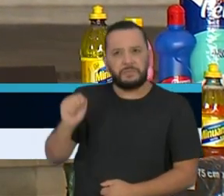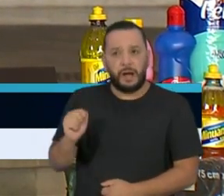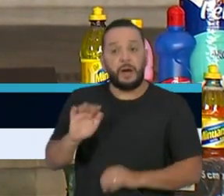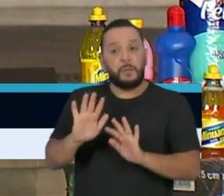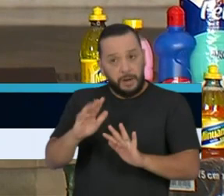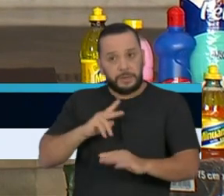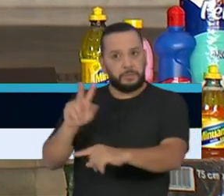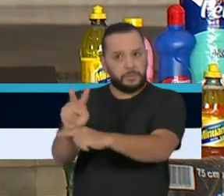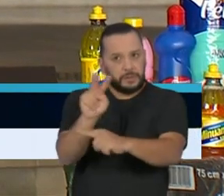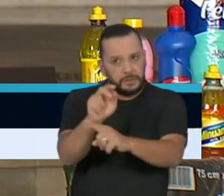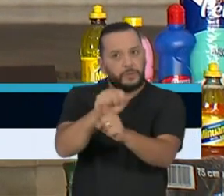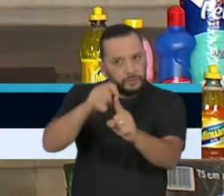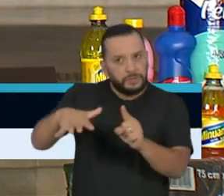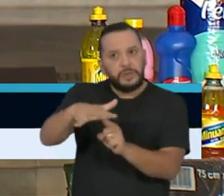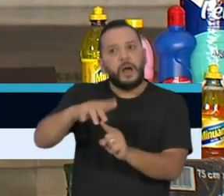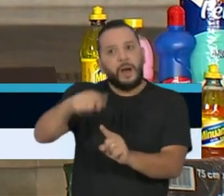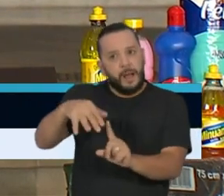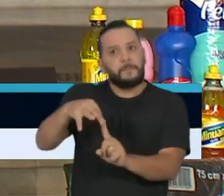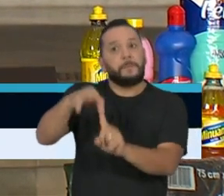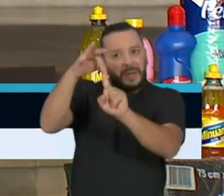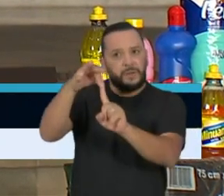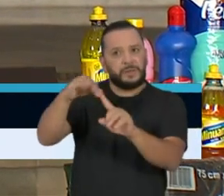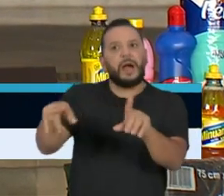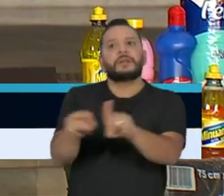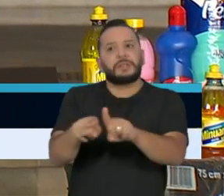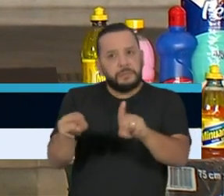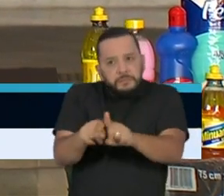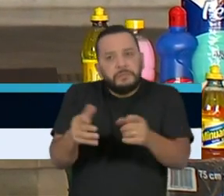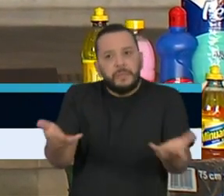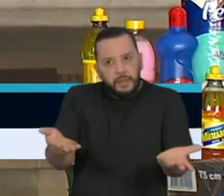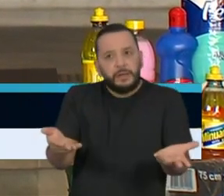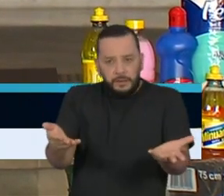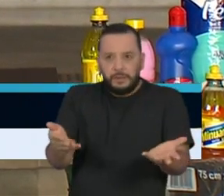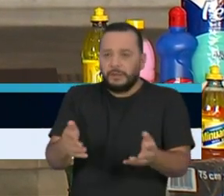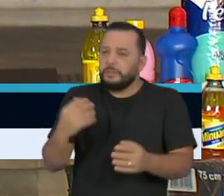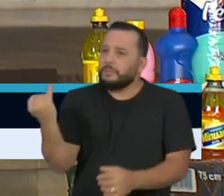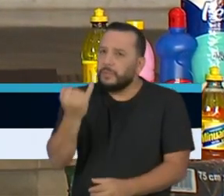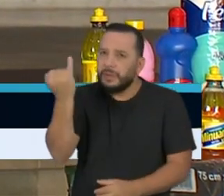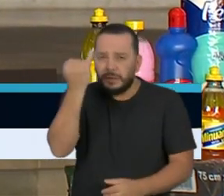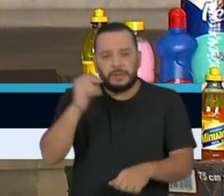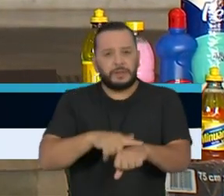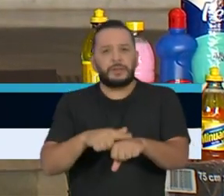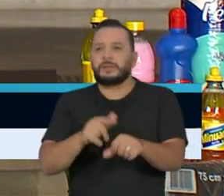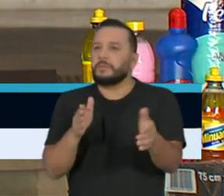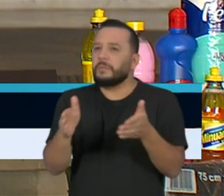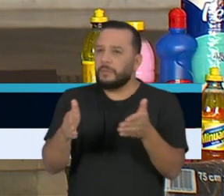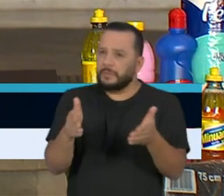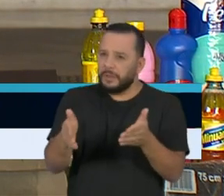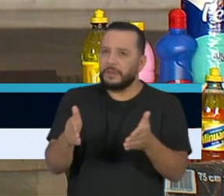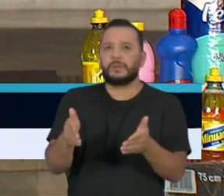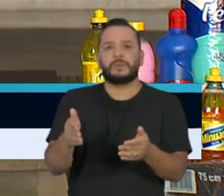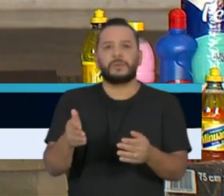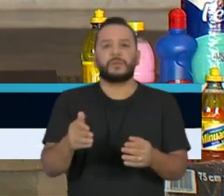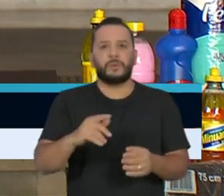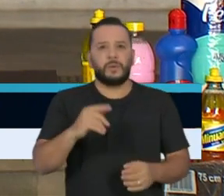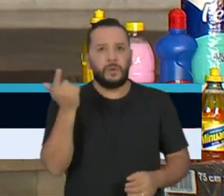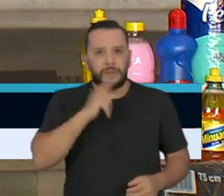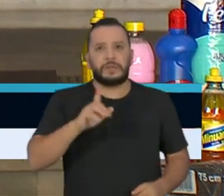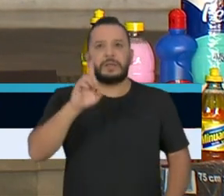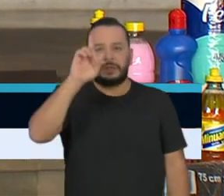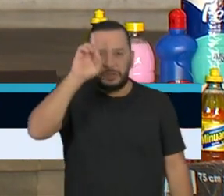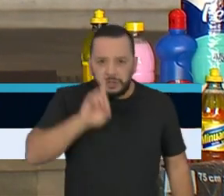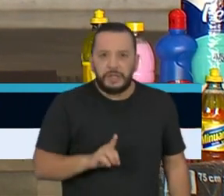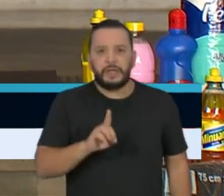proteção social é prioridade máxima como essencial que é, neste momento, para a garantia de direitos,